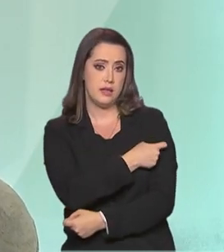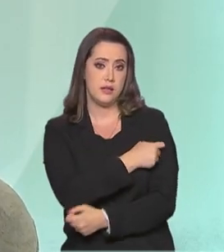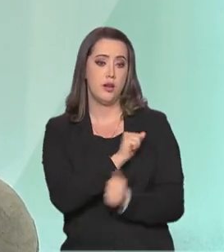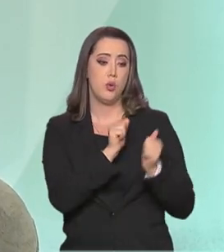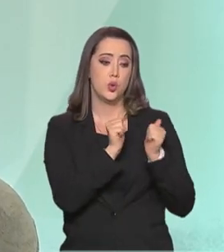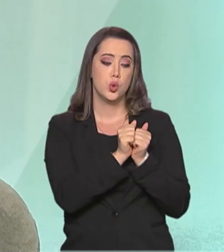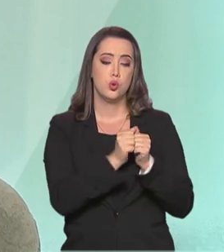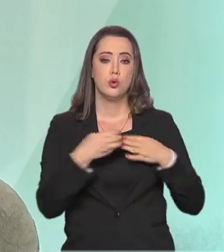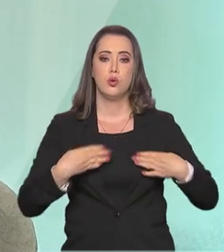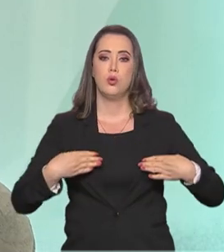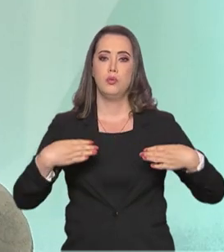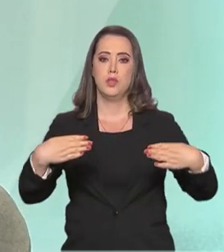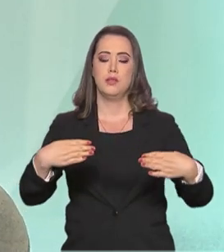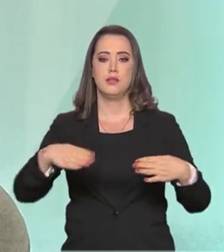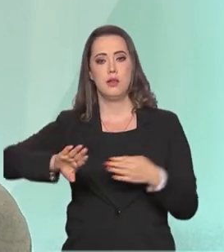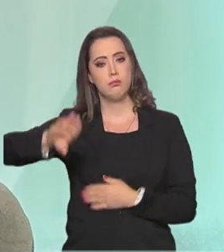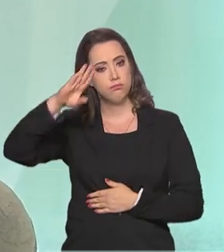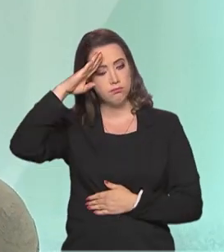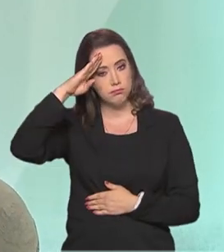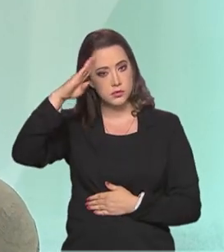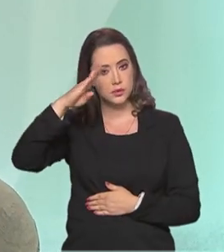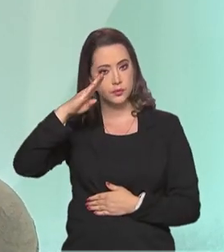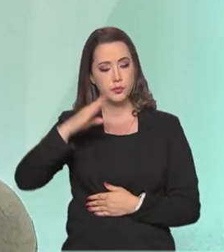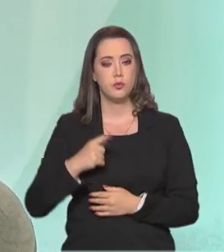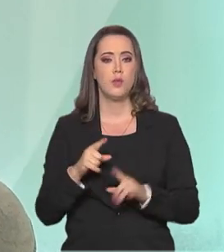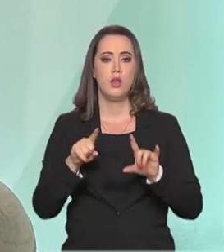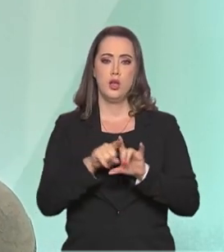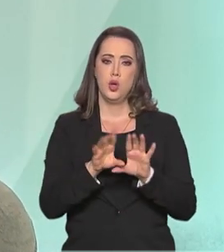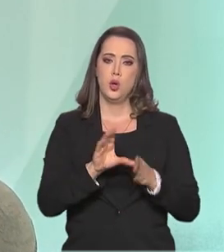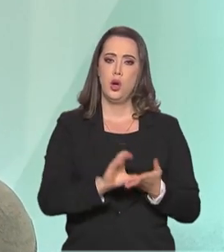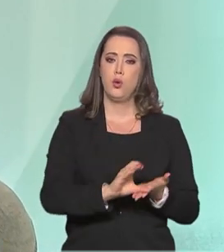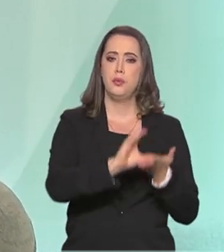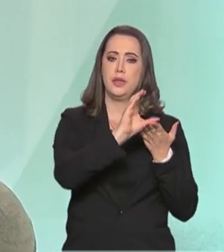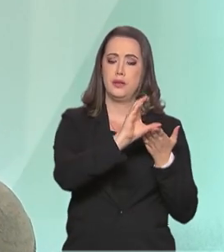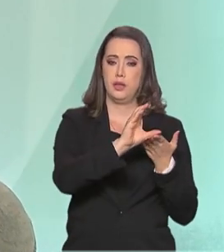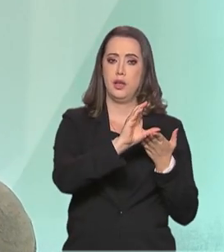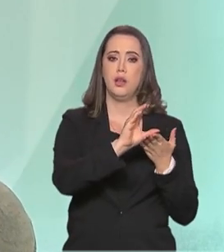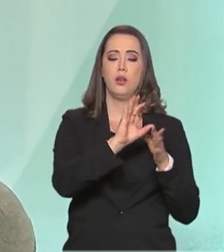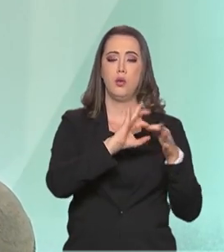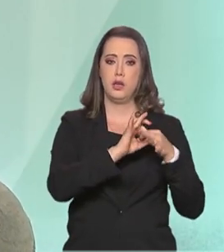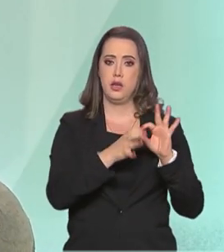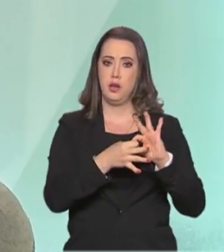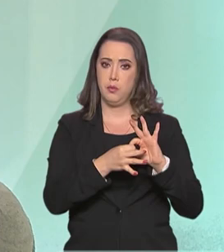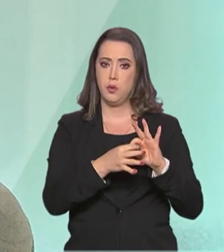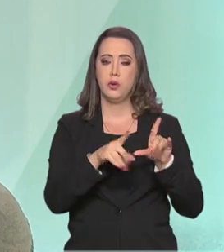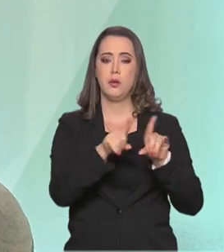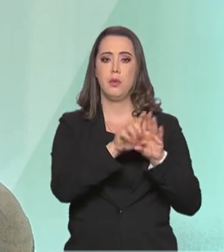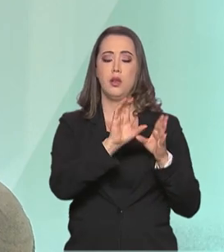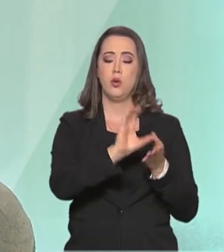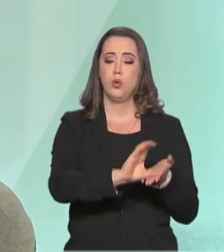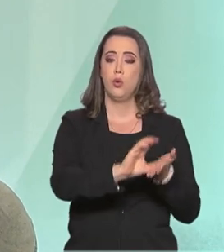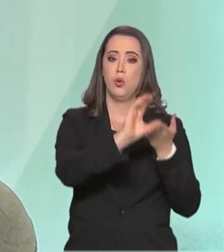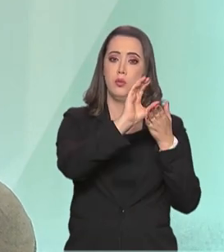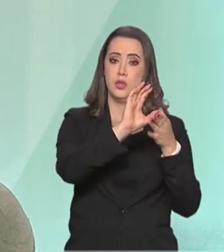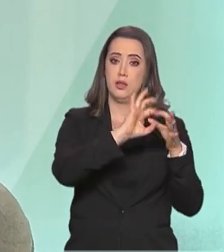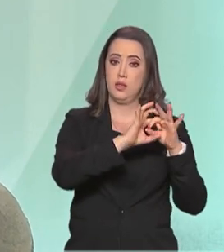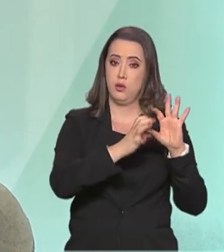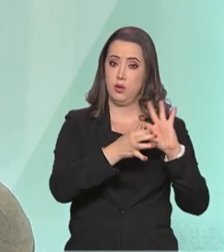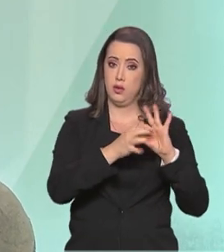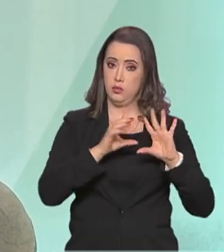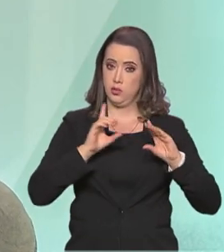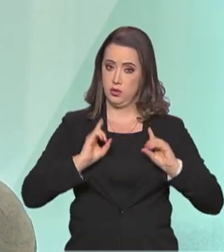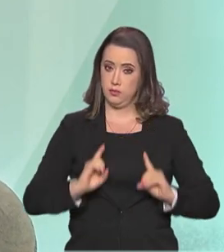da Defesa e o Comitê Olímpico Brasileiro e o Comitê Paralímpico conseguiram aí sim vacinar todos os atletas e não só os